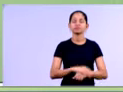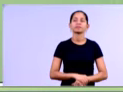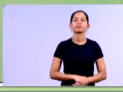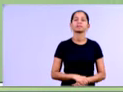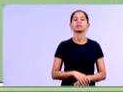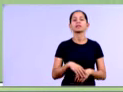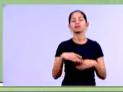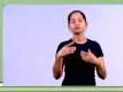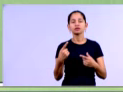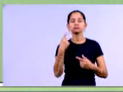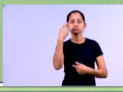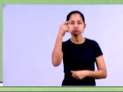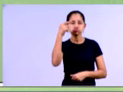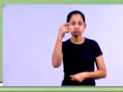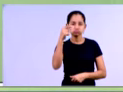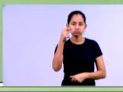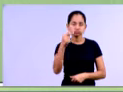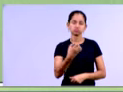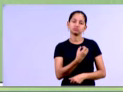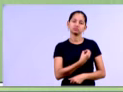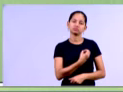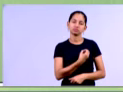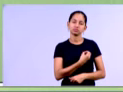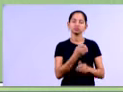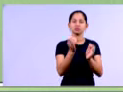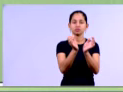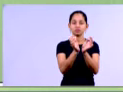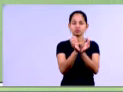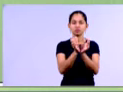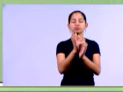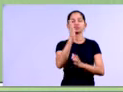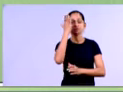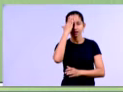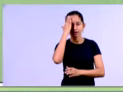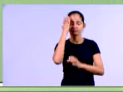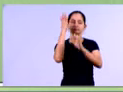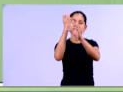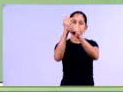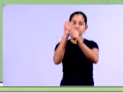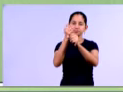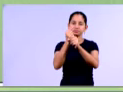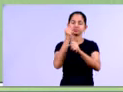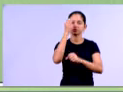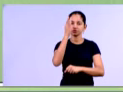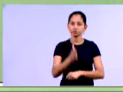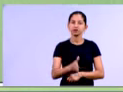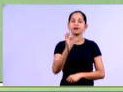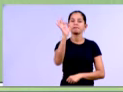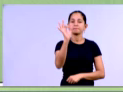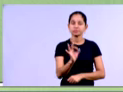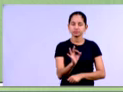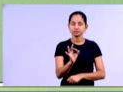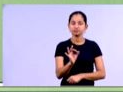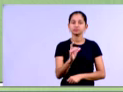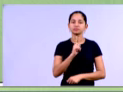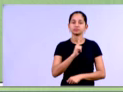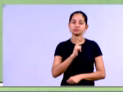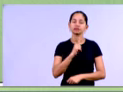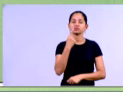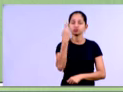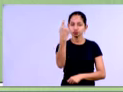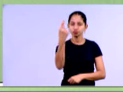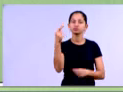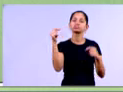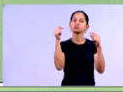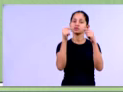vimos aí que cada total, né, cada grupo da conta, em relação ao total do ativo, possui o seu percentual